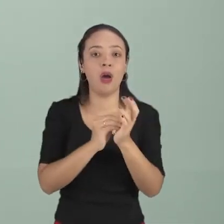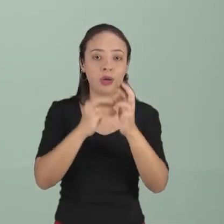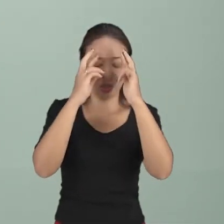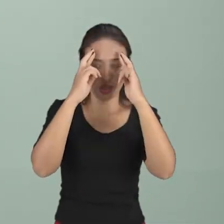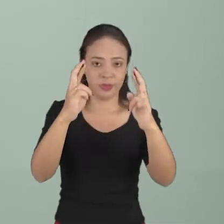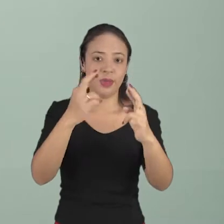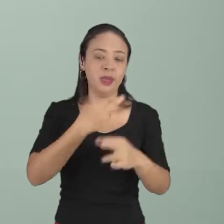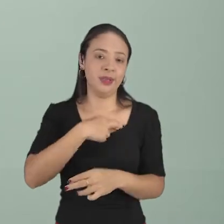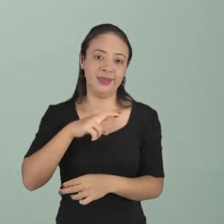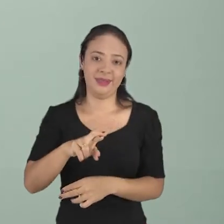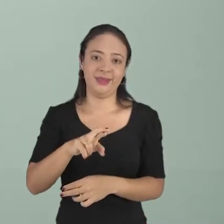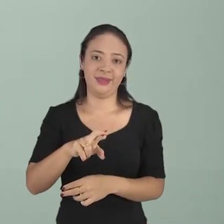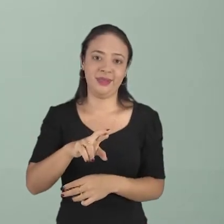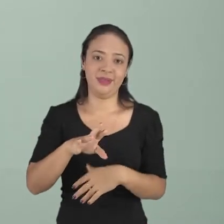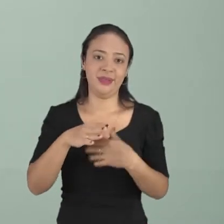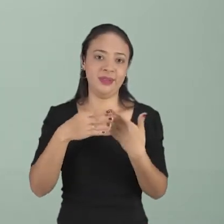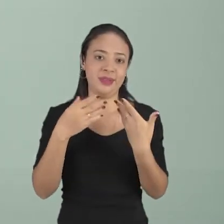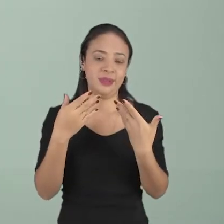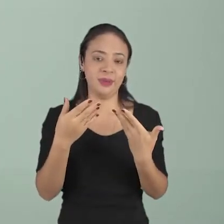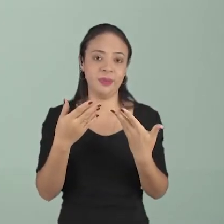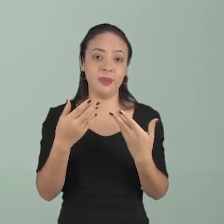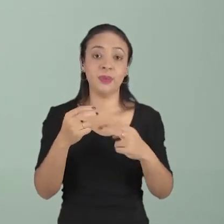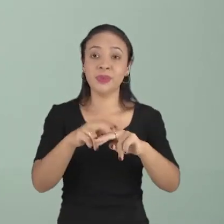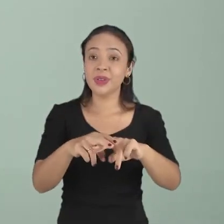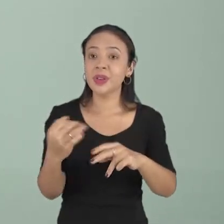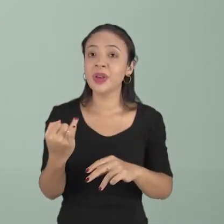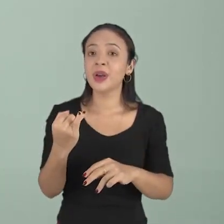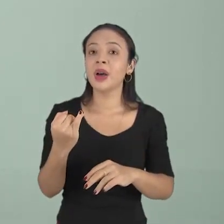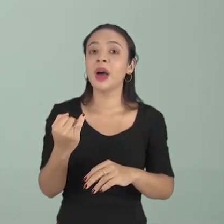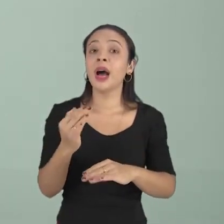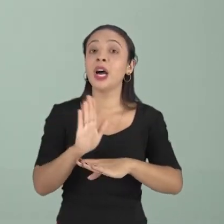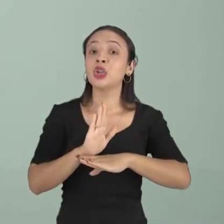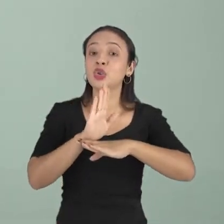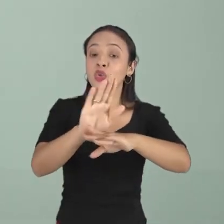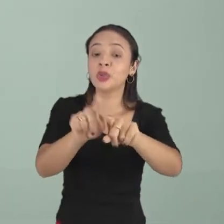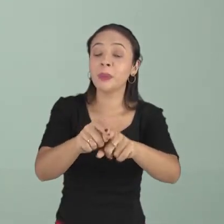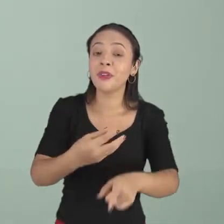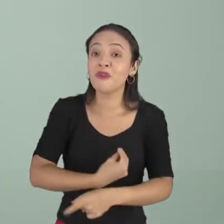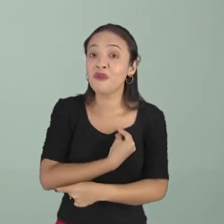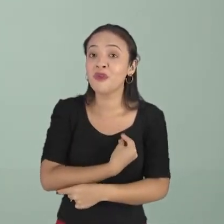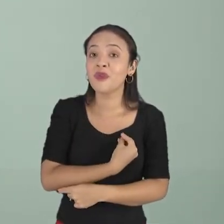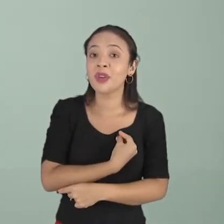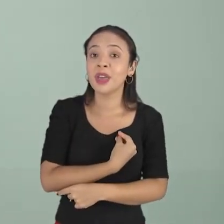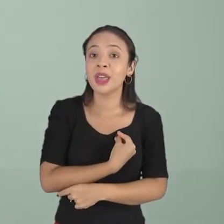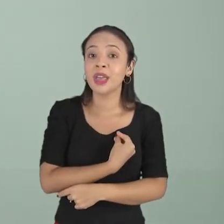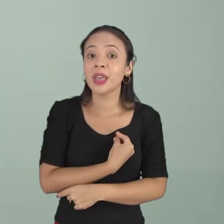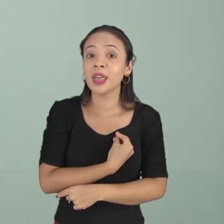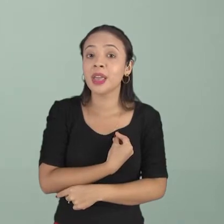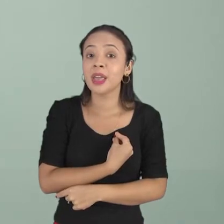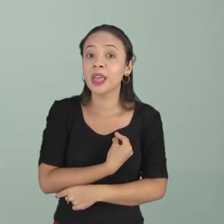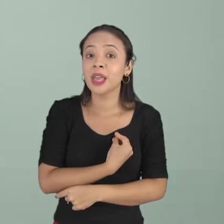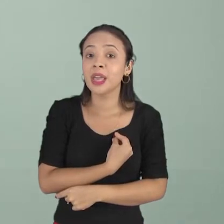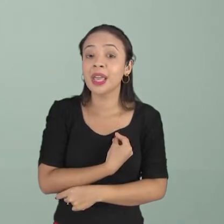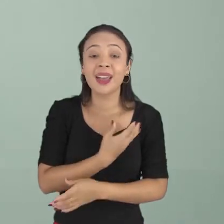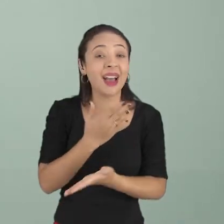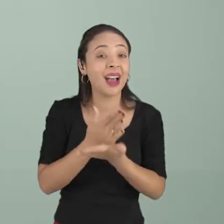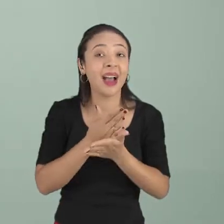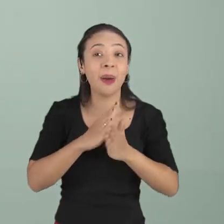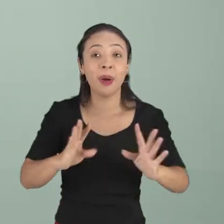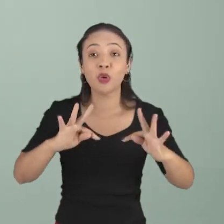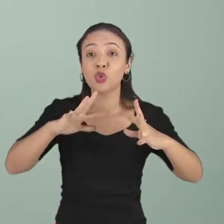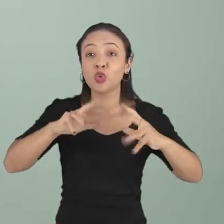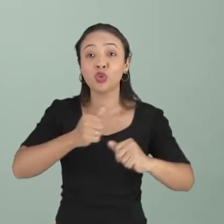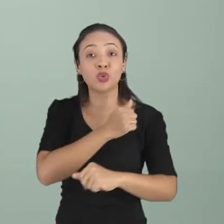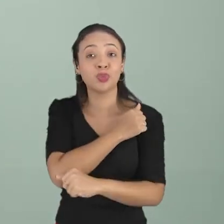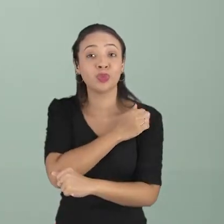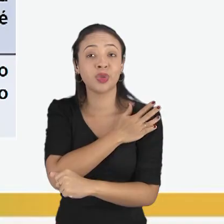tipo de contexto ajude a viver e a eliminar outros tipos de preconceito que existem na sociedade.